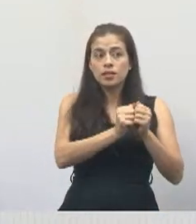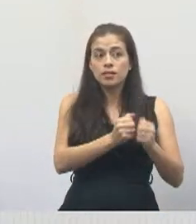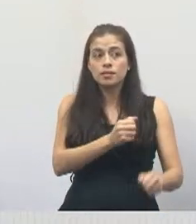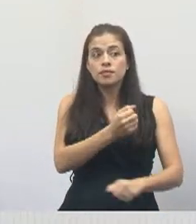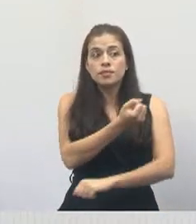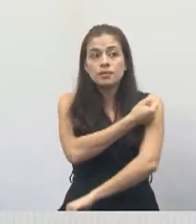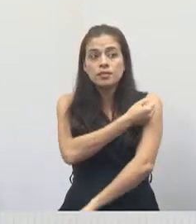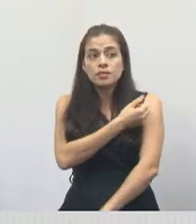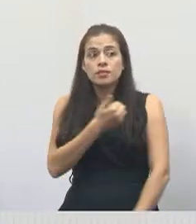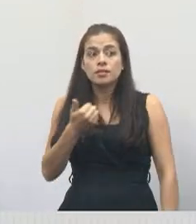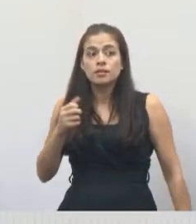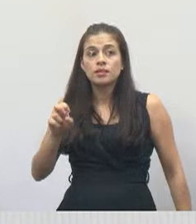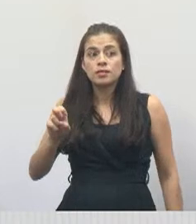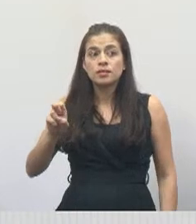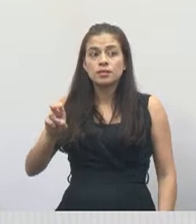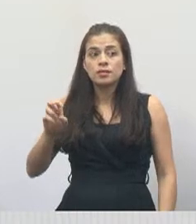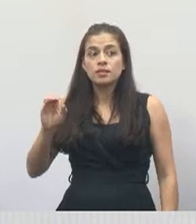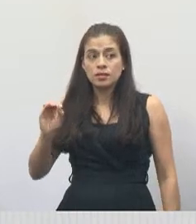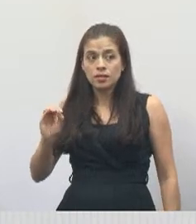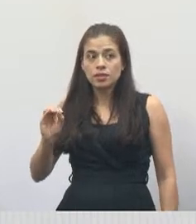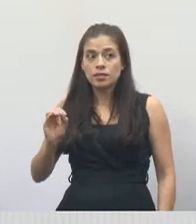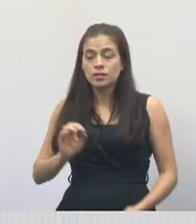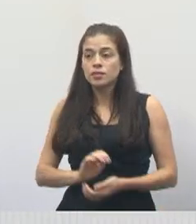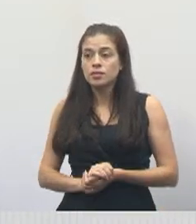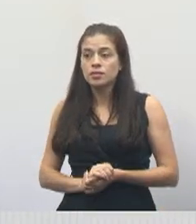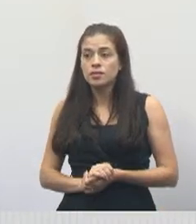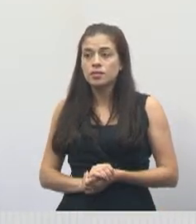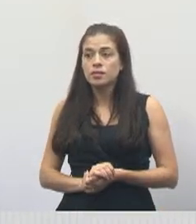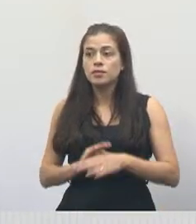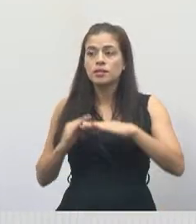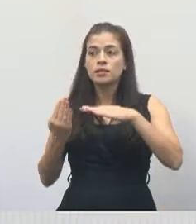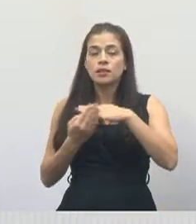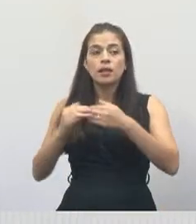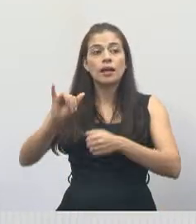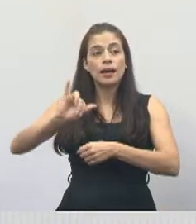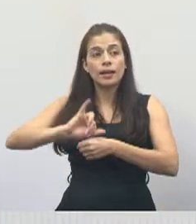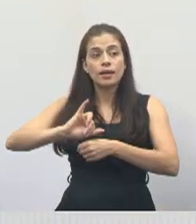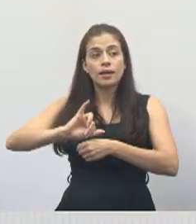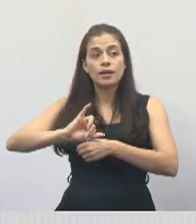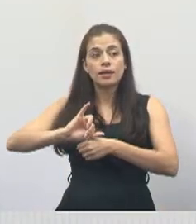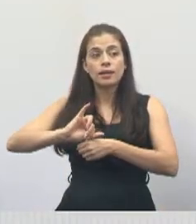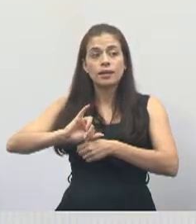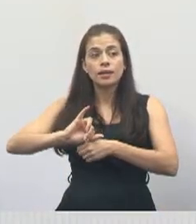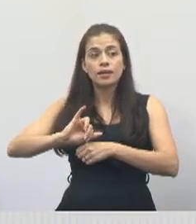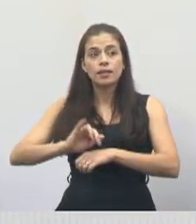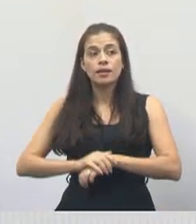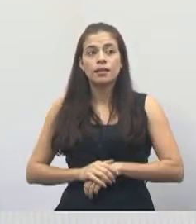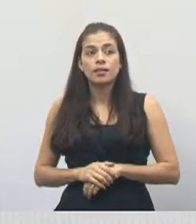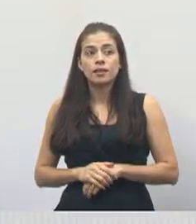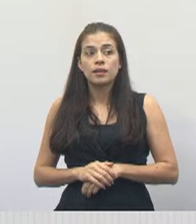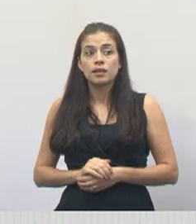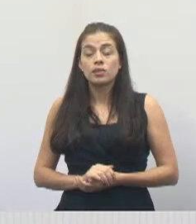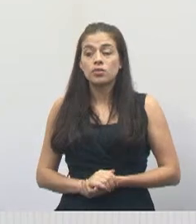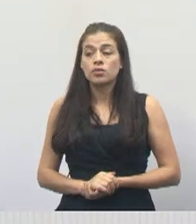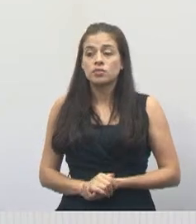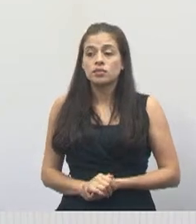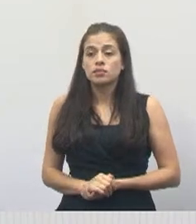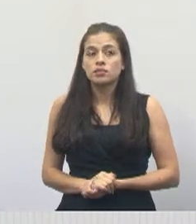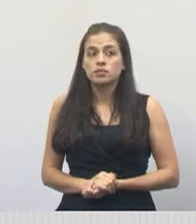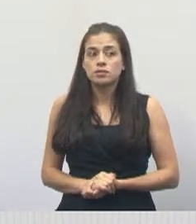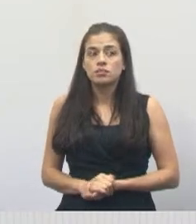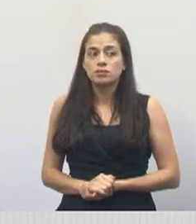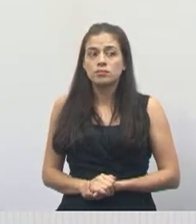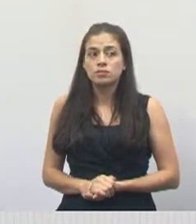150, no bairro Centro. Está aí. Antes e depois já foi feito.